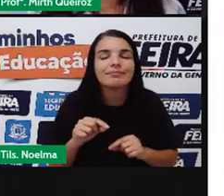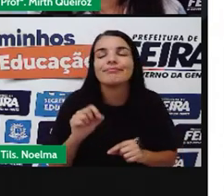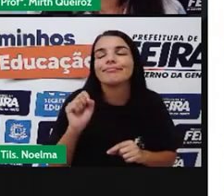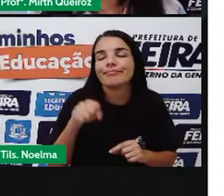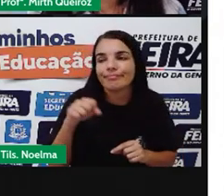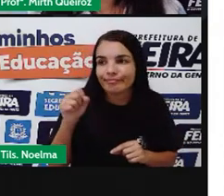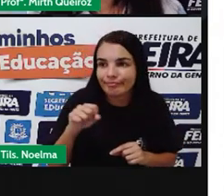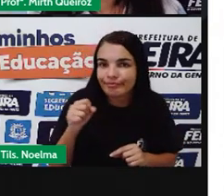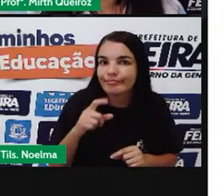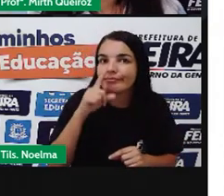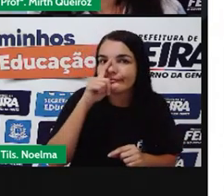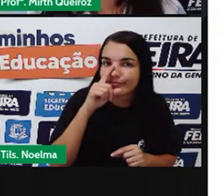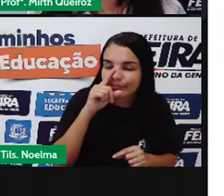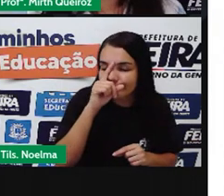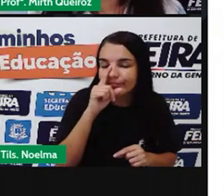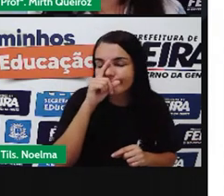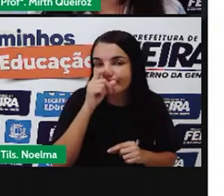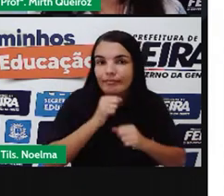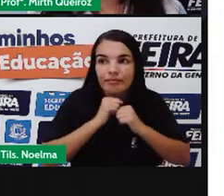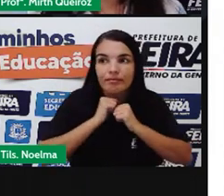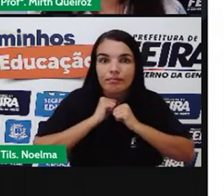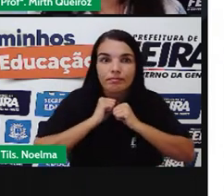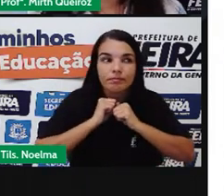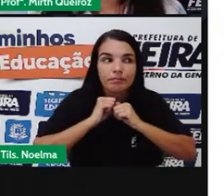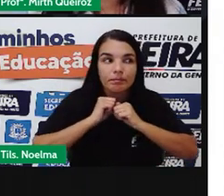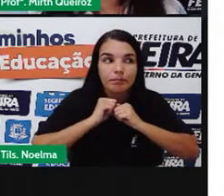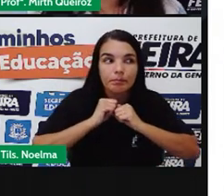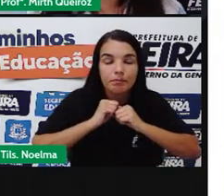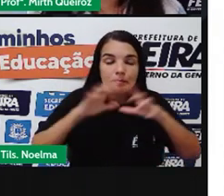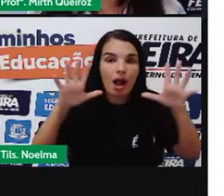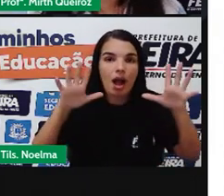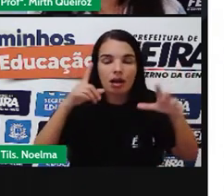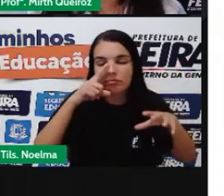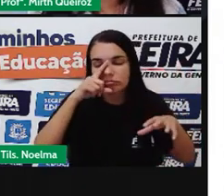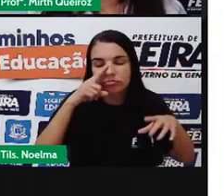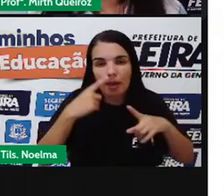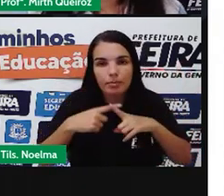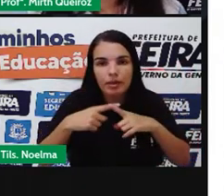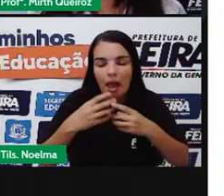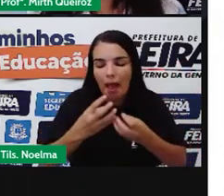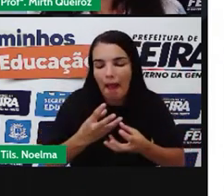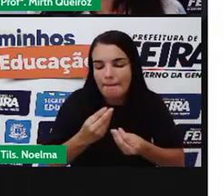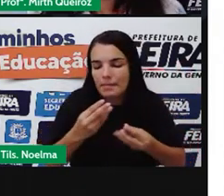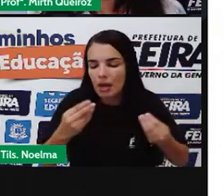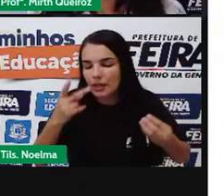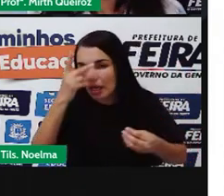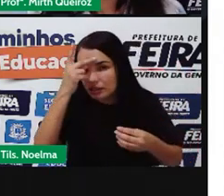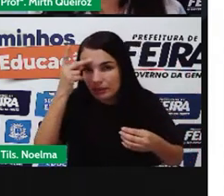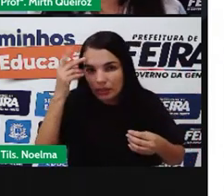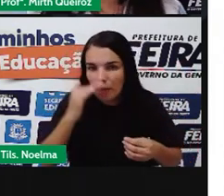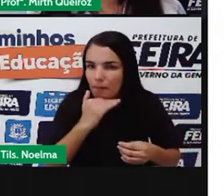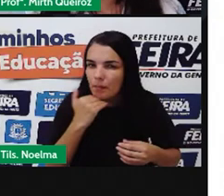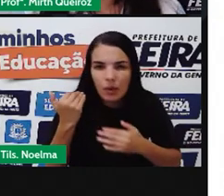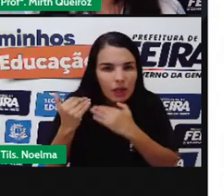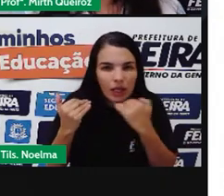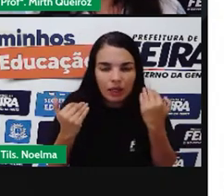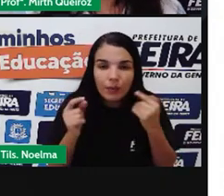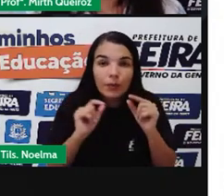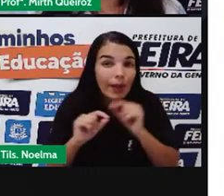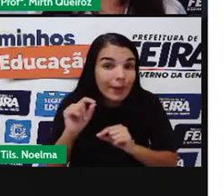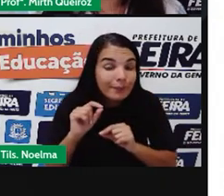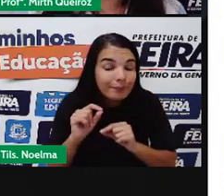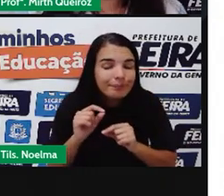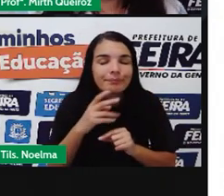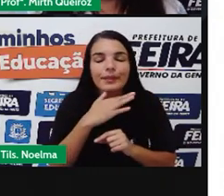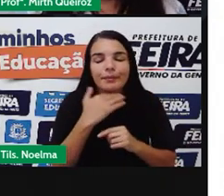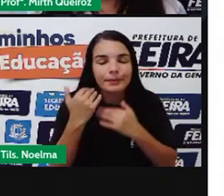Que foi bem Alarmante Visto que A maioria das pessoas Que morreram De covid São de